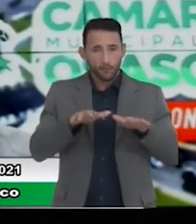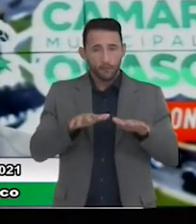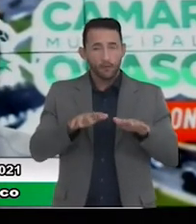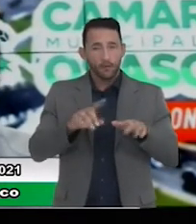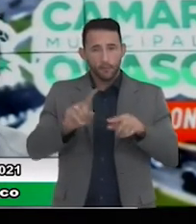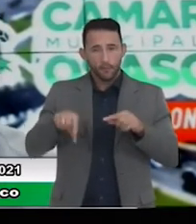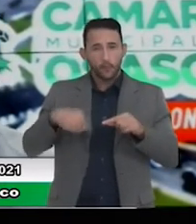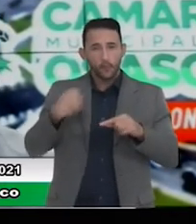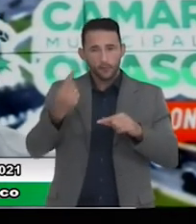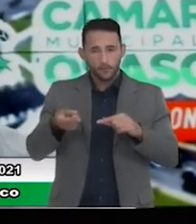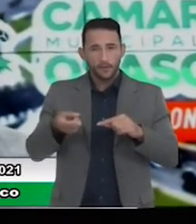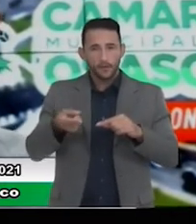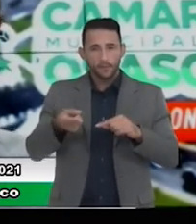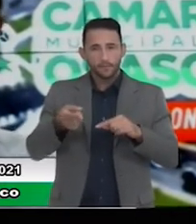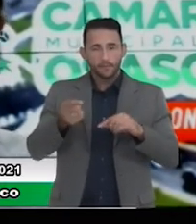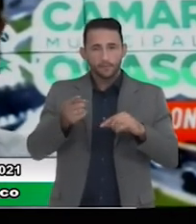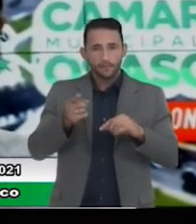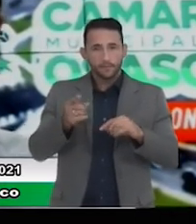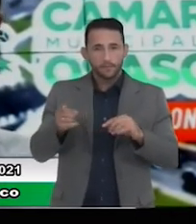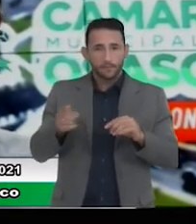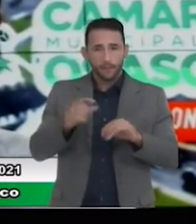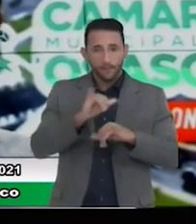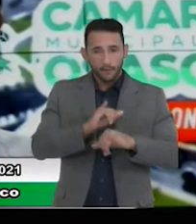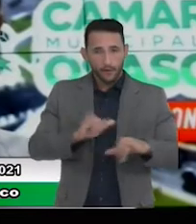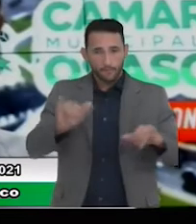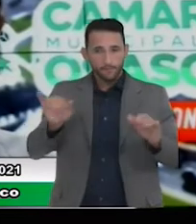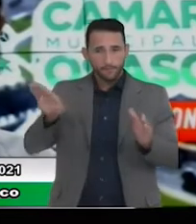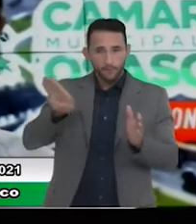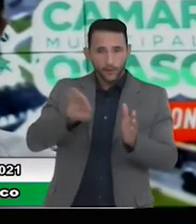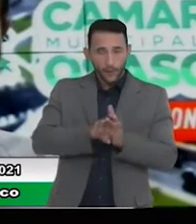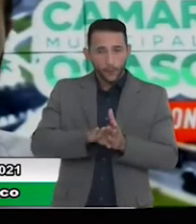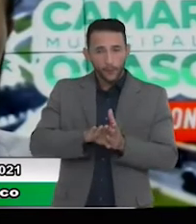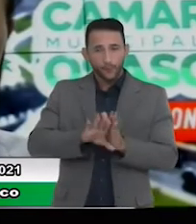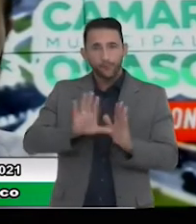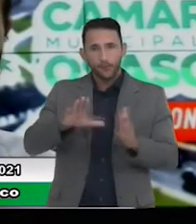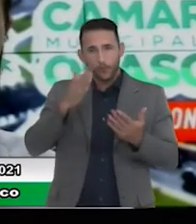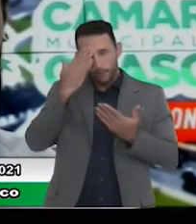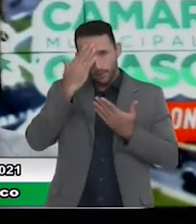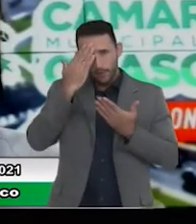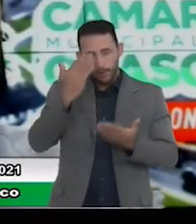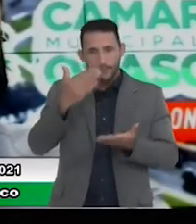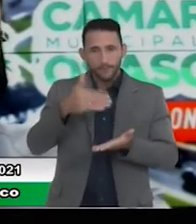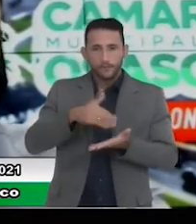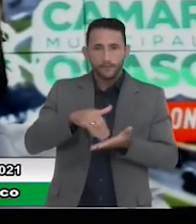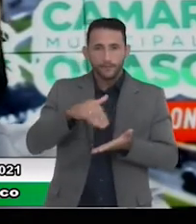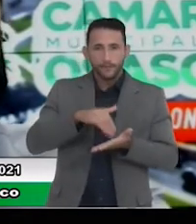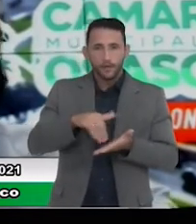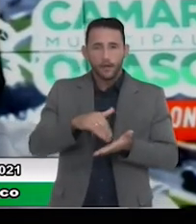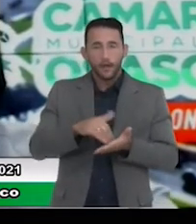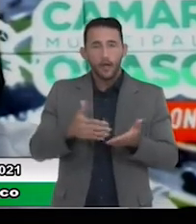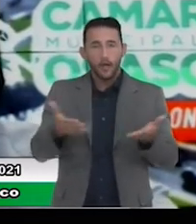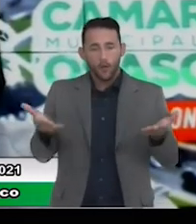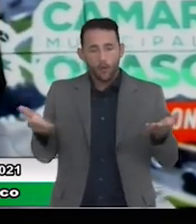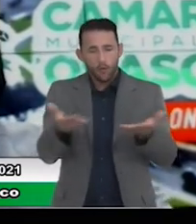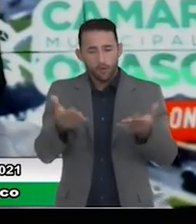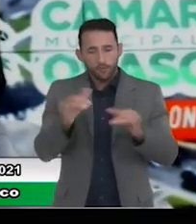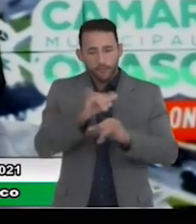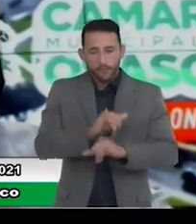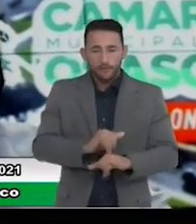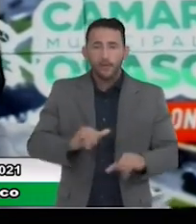anunciado posteriormente. Obrigada, secretário. Obrigada, Vamos anunciar a composição da mesa.